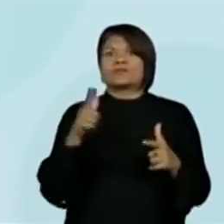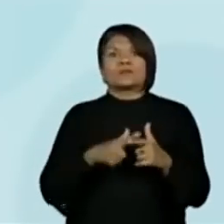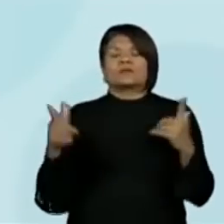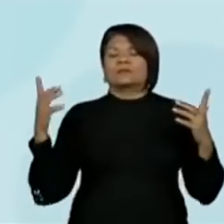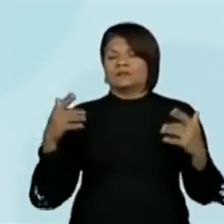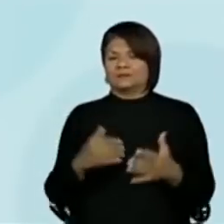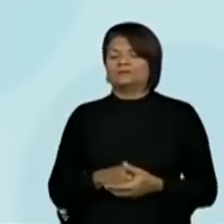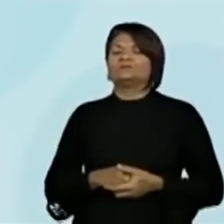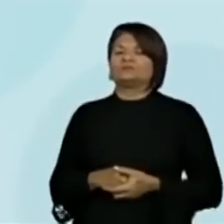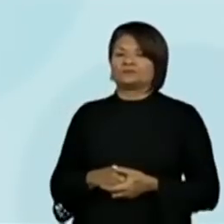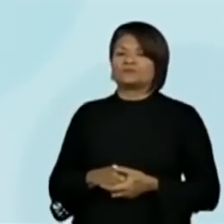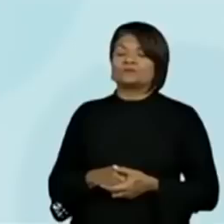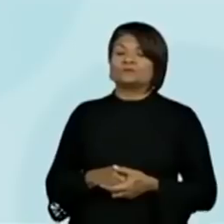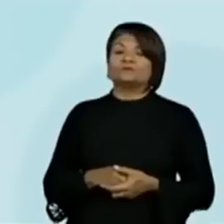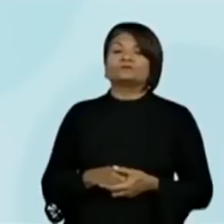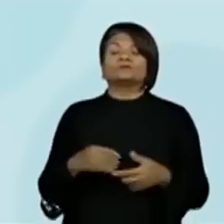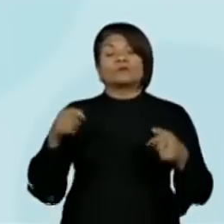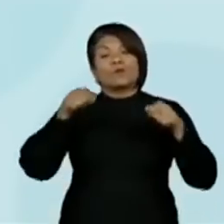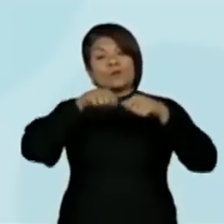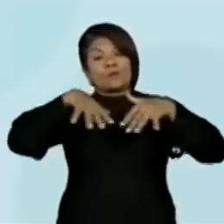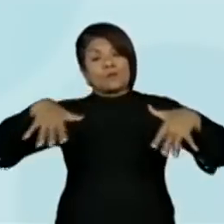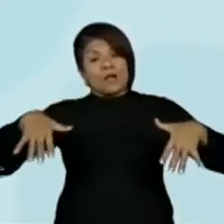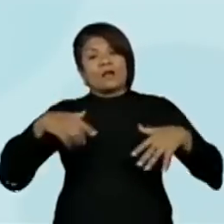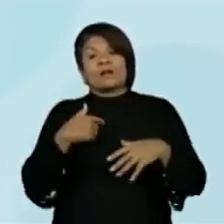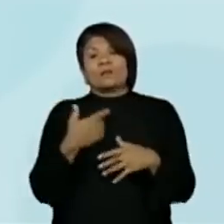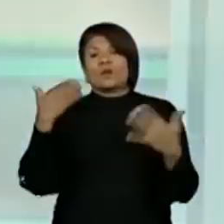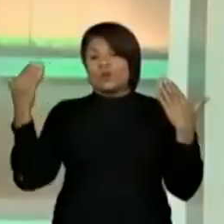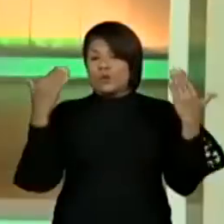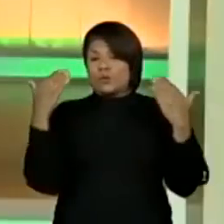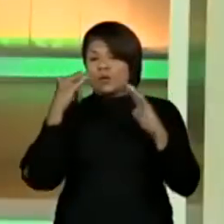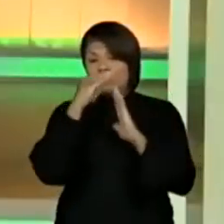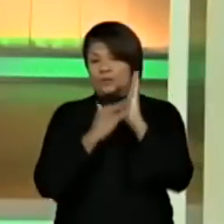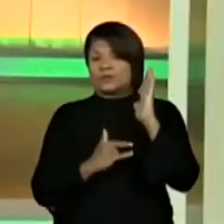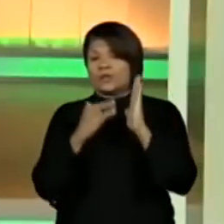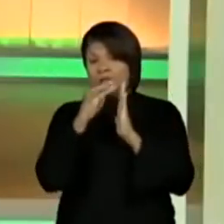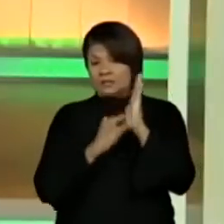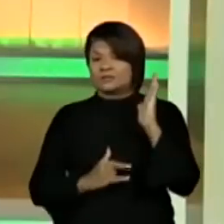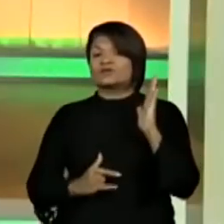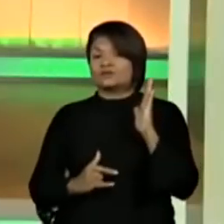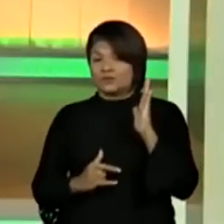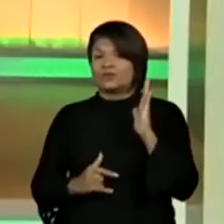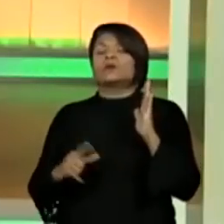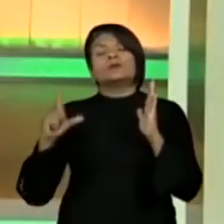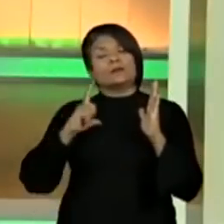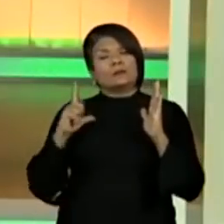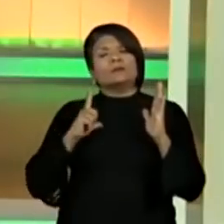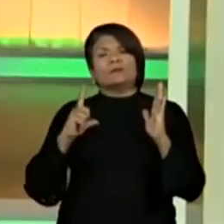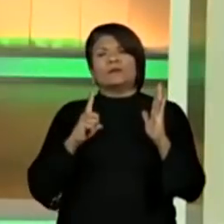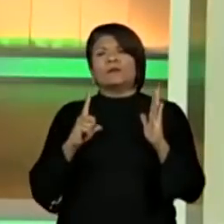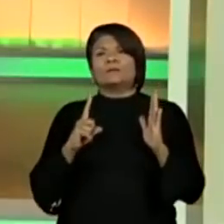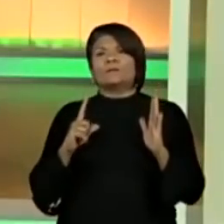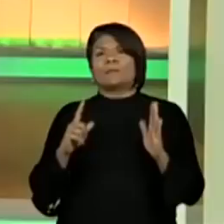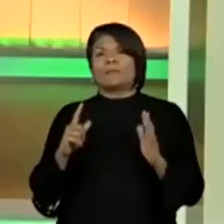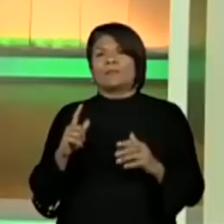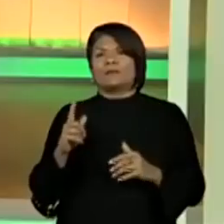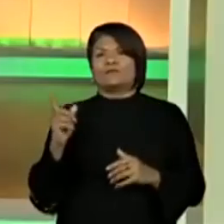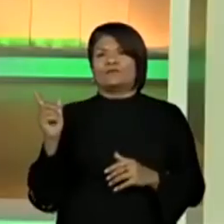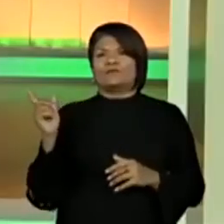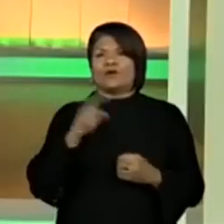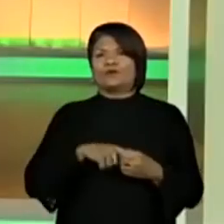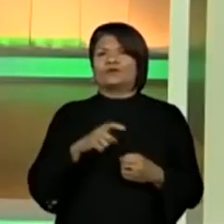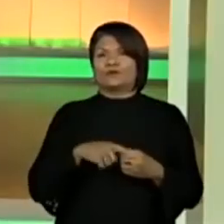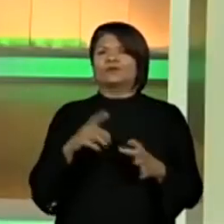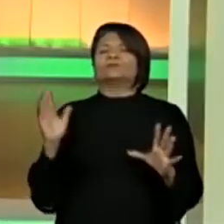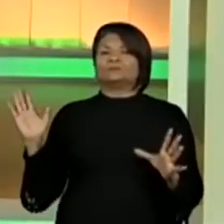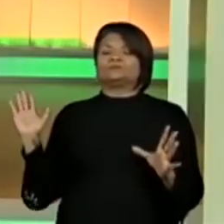Tá? Então, aqui é um mapa mental. Se você comparar com o texto, ó. Vamos olhar para o texto aqui? Perdão. Acho que tem uma